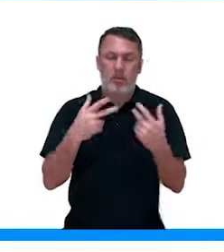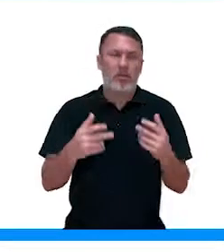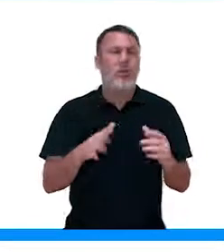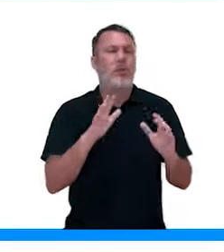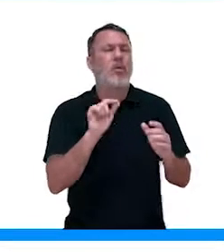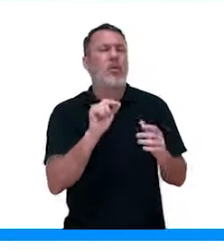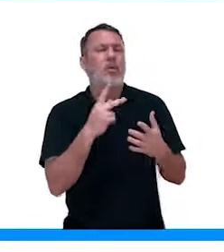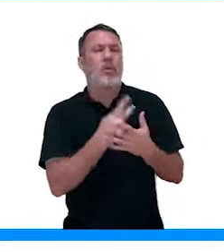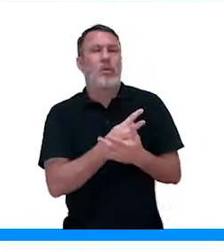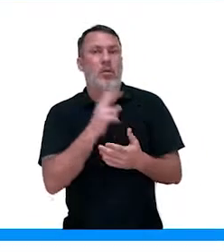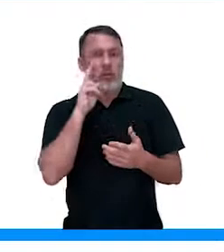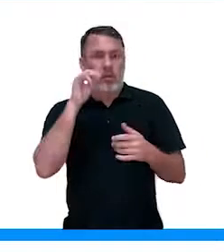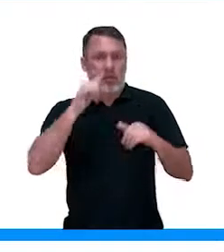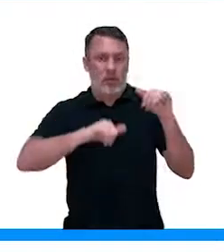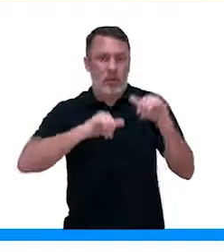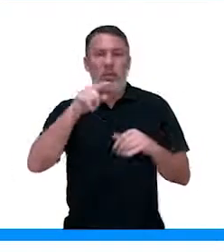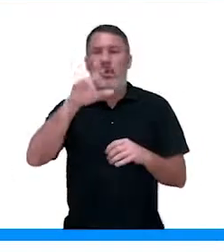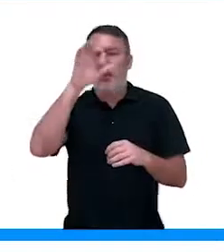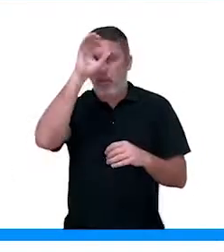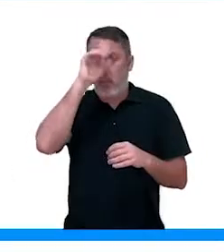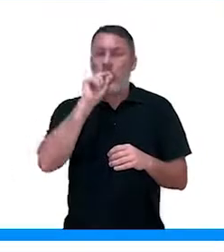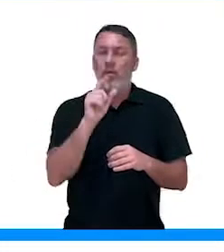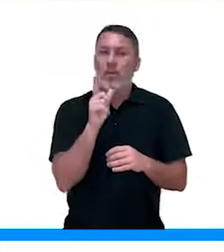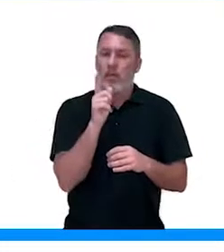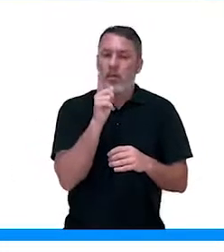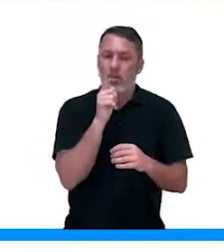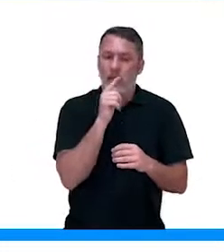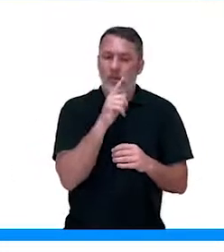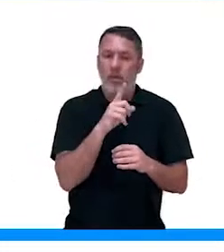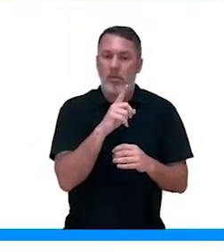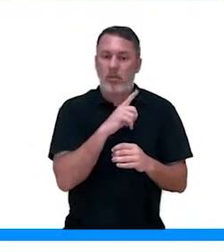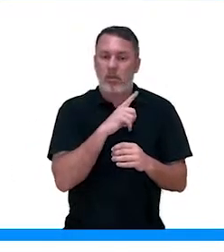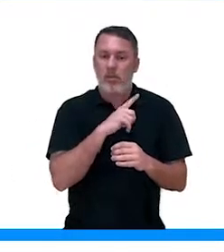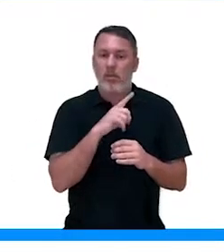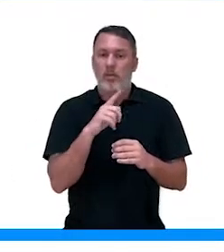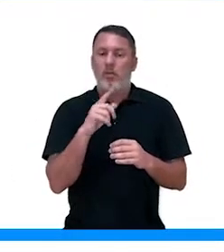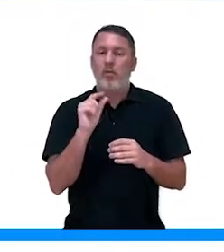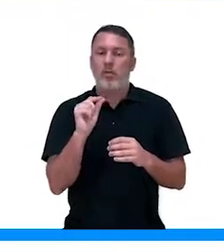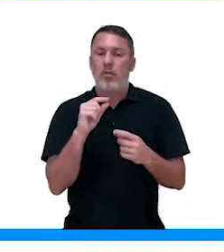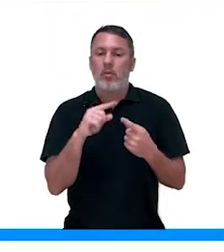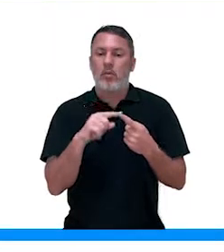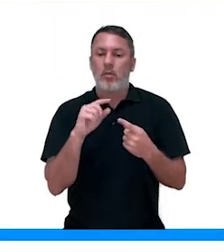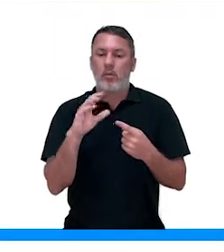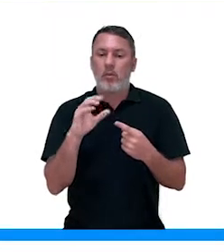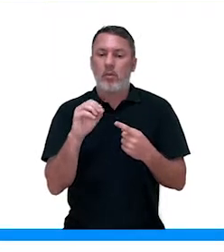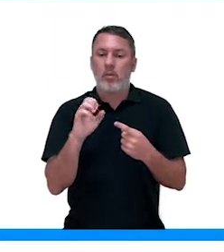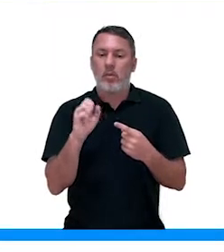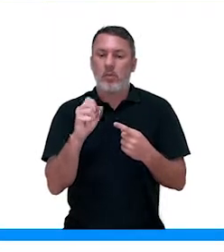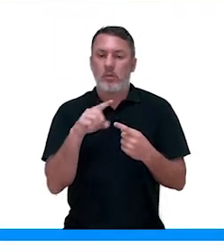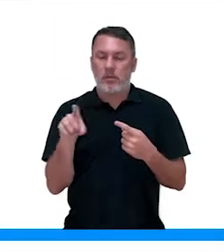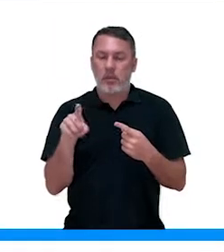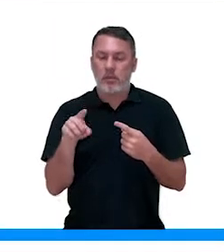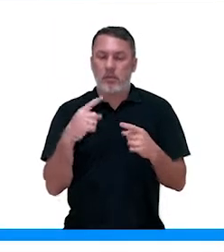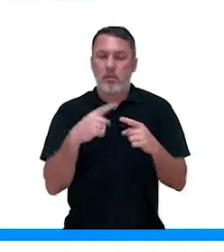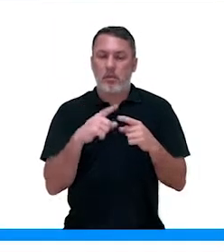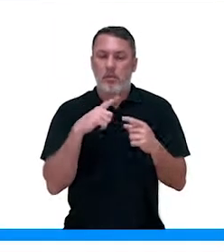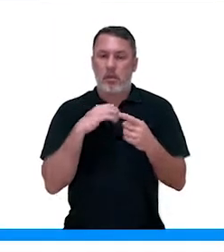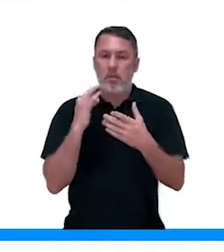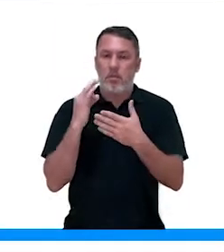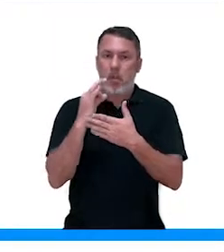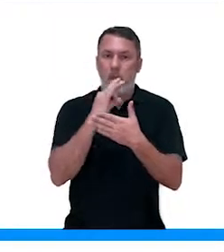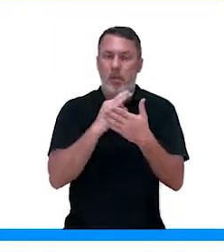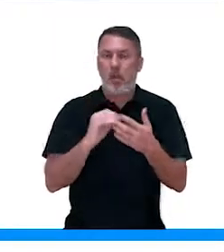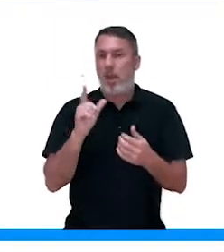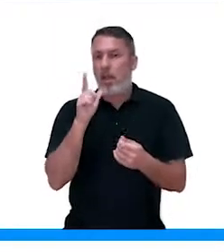Professora, o é isso? Lá em química, vocês aprendem que a água tem a propriedade de coesão, porque as